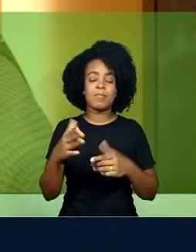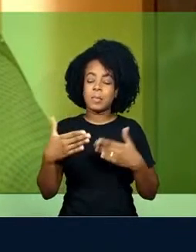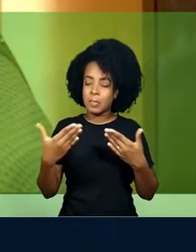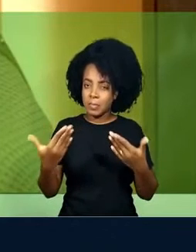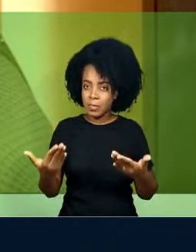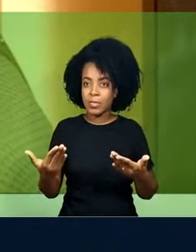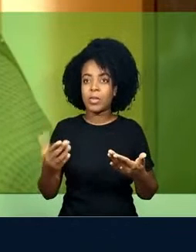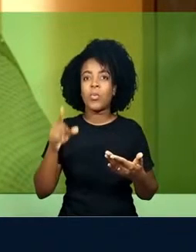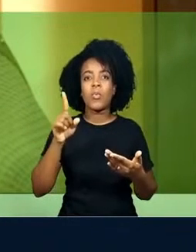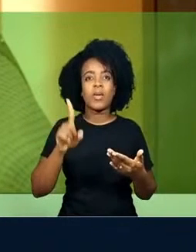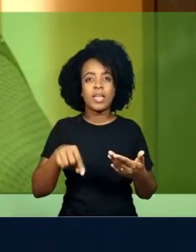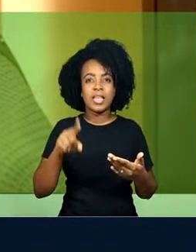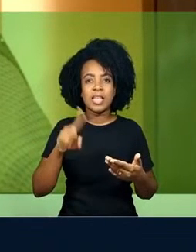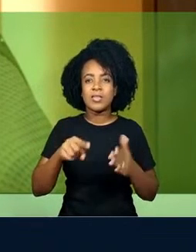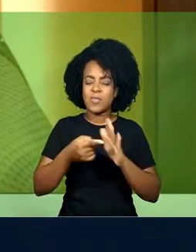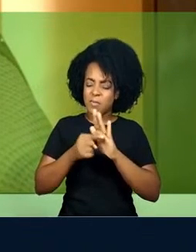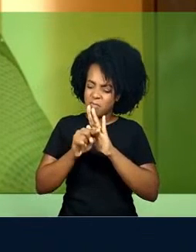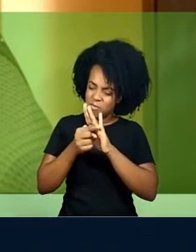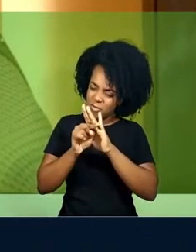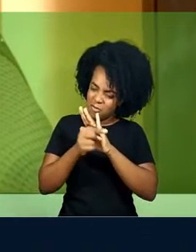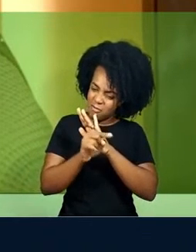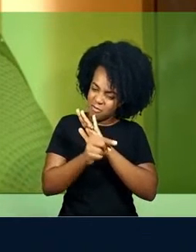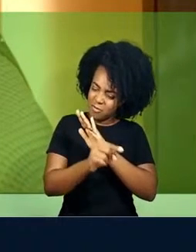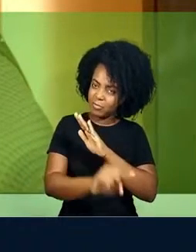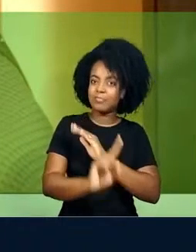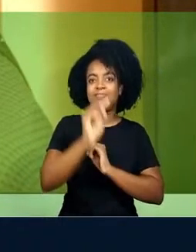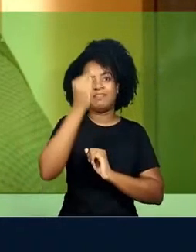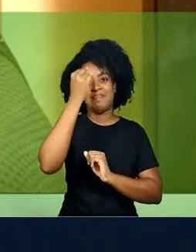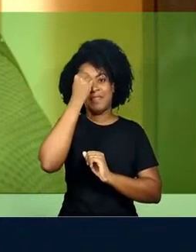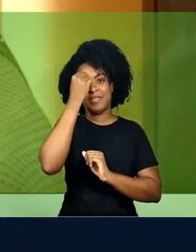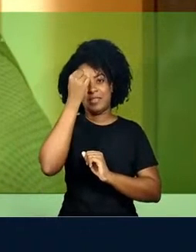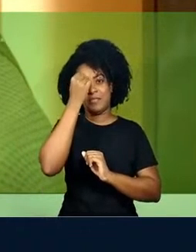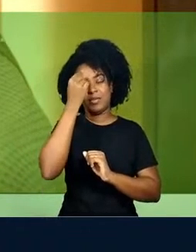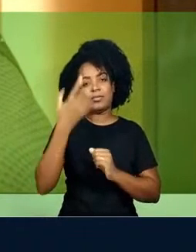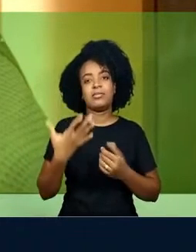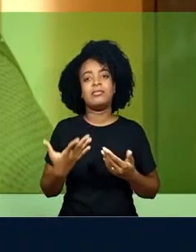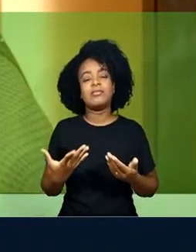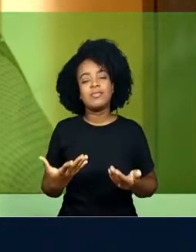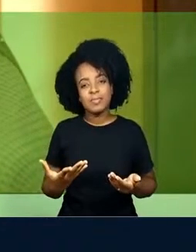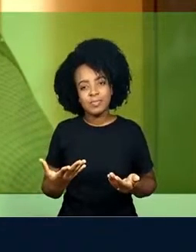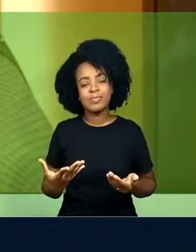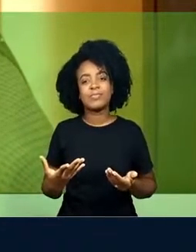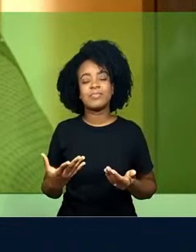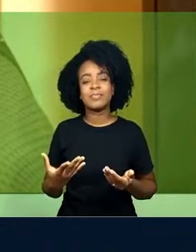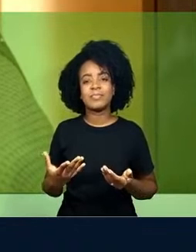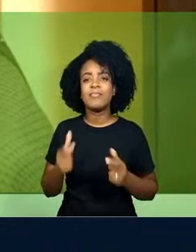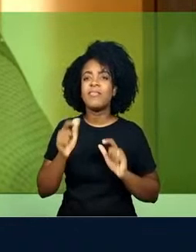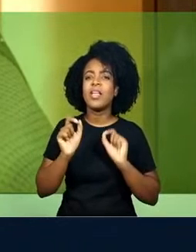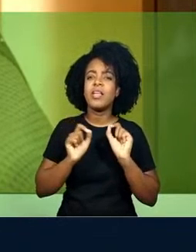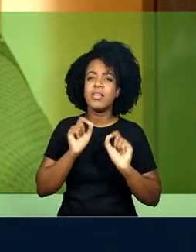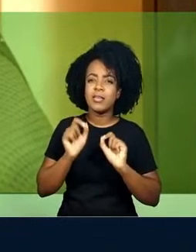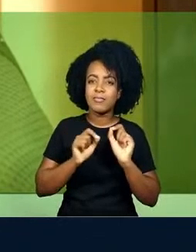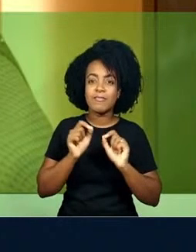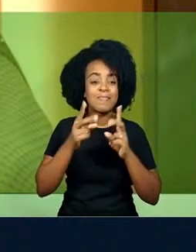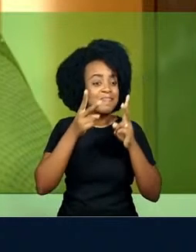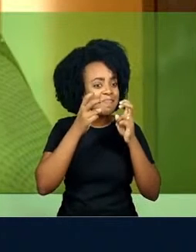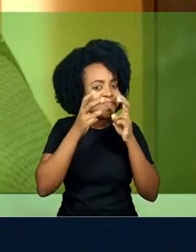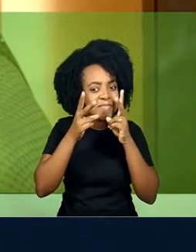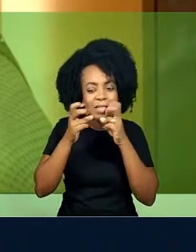esse nível ainda mais profundo do pensamento justamente por não ser